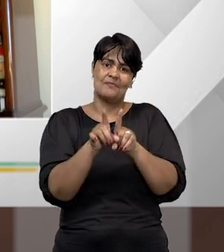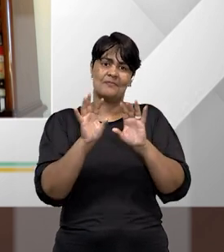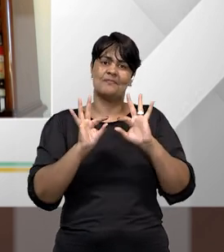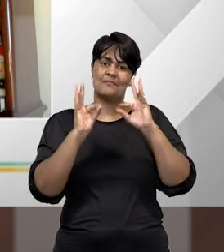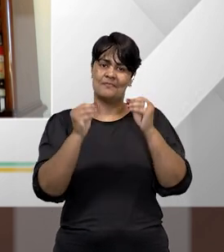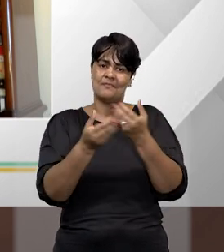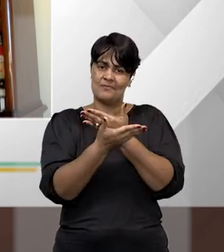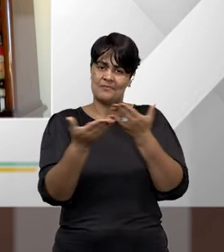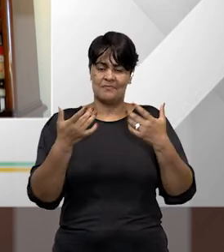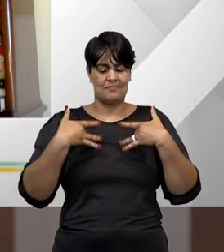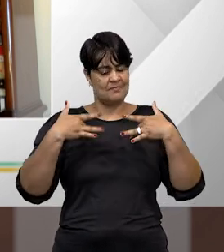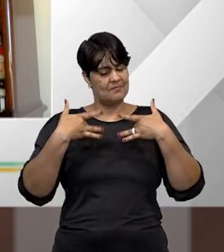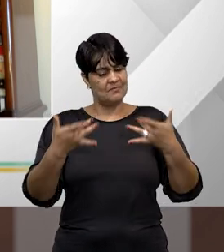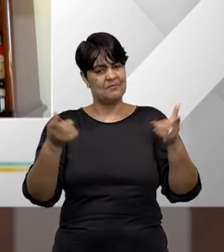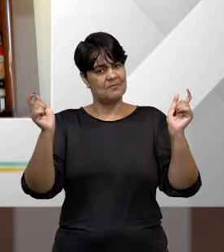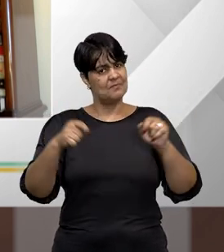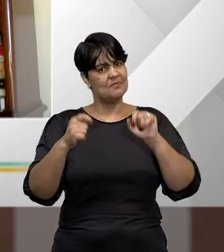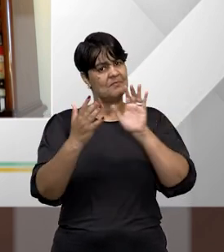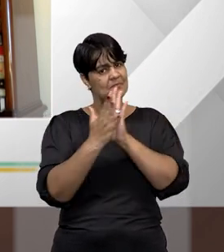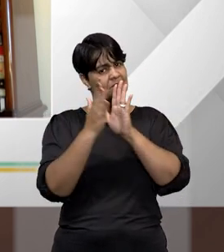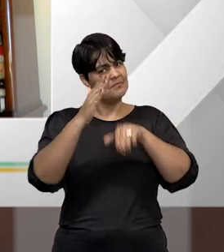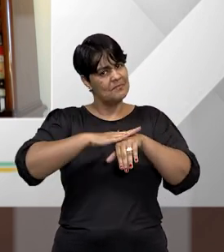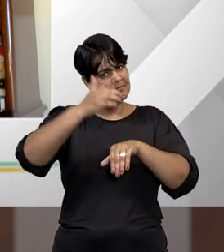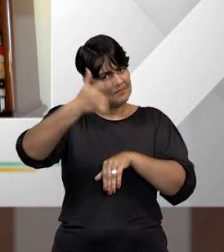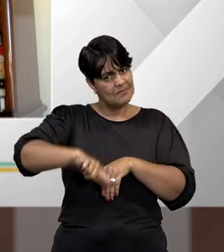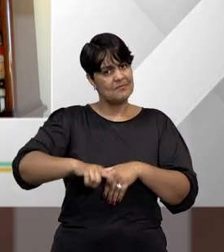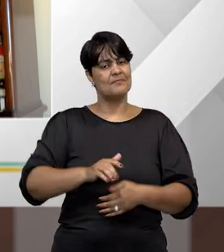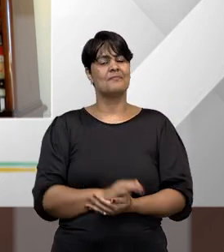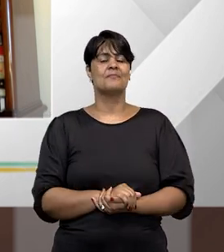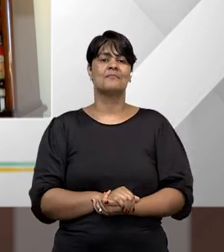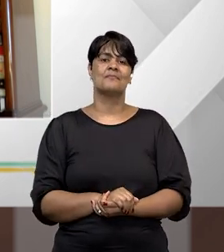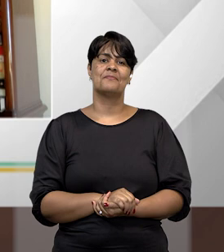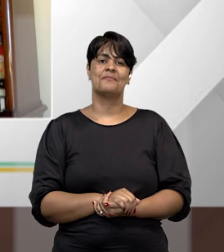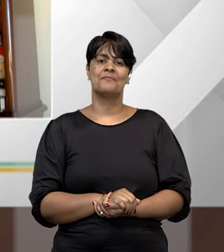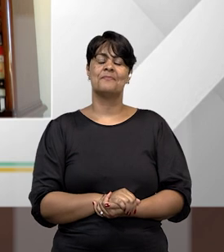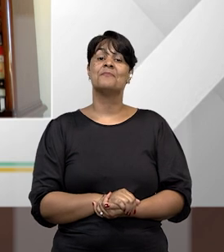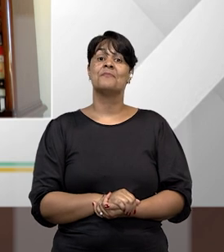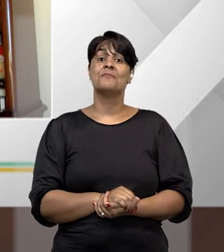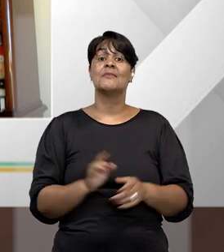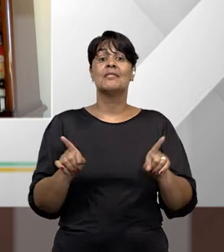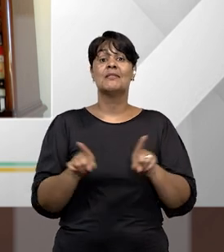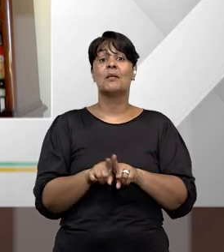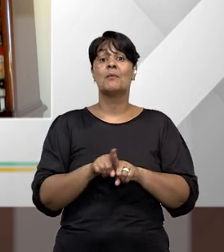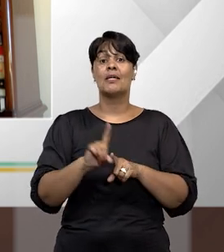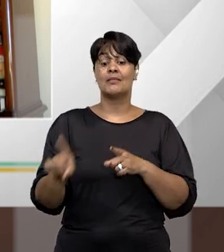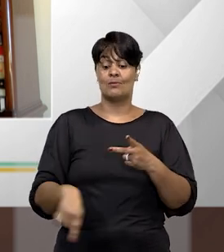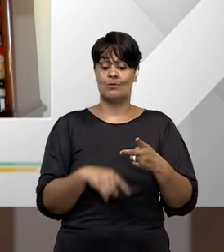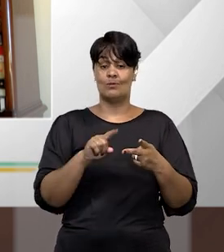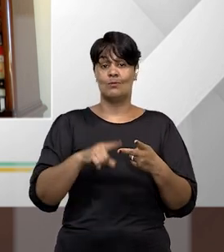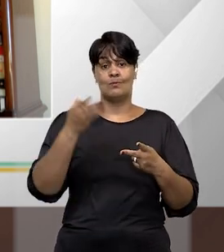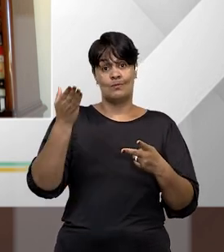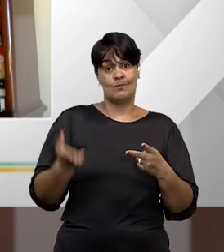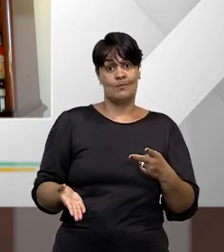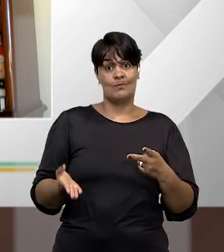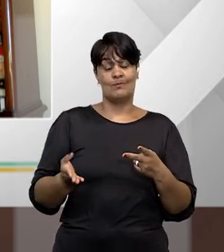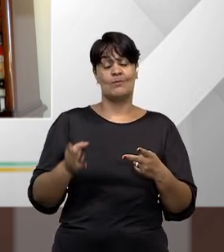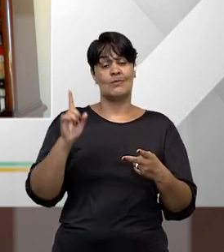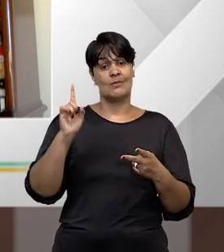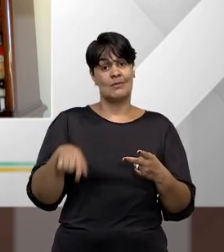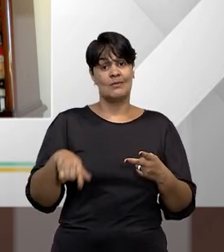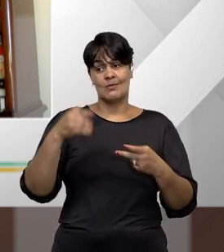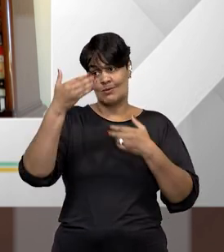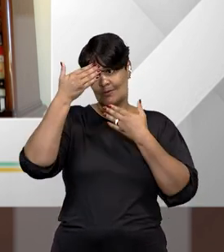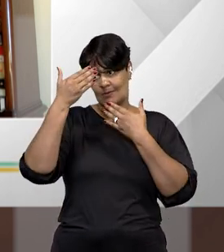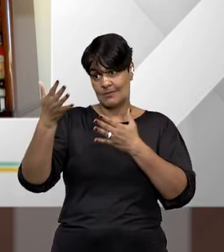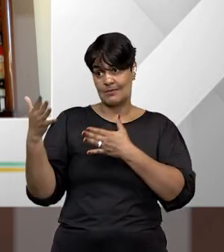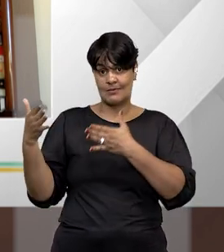vocês para outros convites. Grande abraço. O nosso outro convidado, a quem eu também agradeço a participação no Entender Direito de hoje, foi o professor